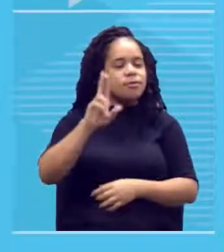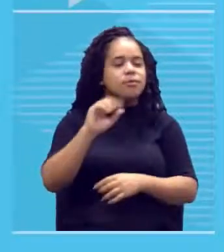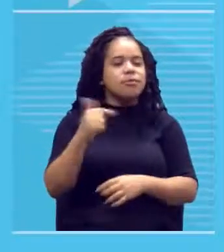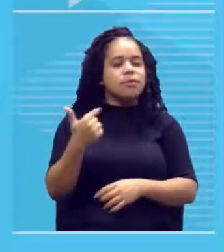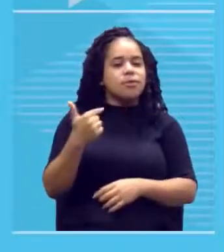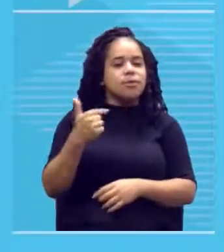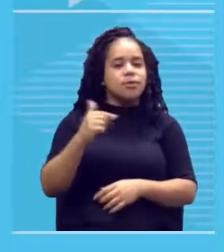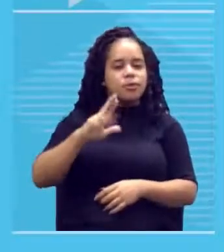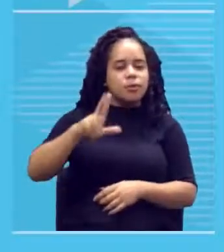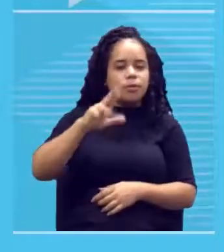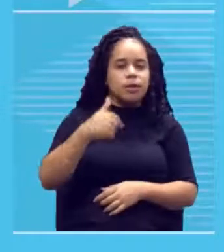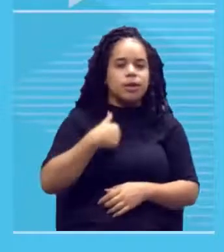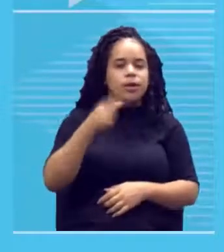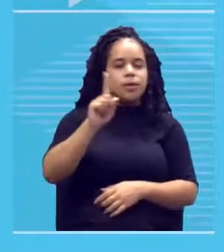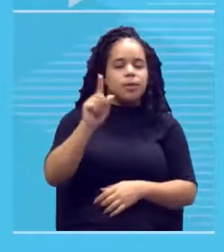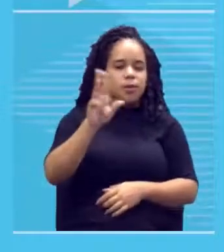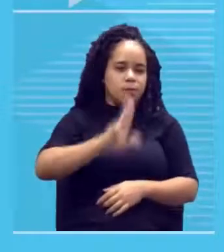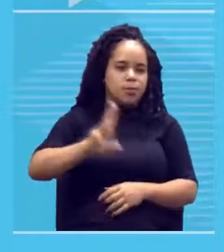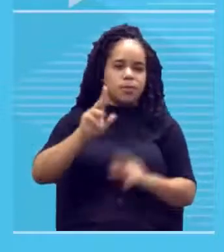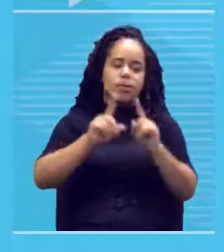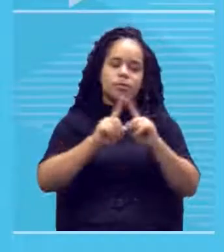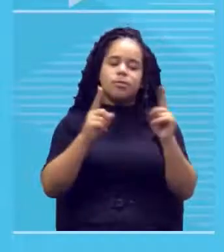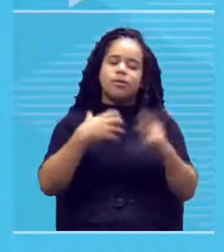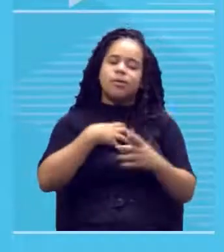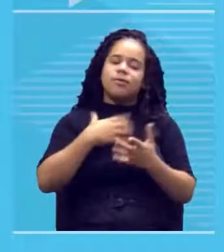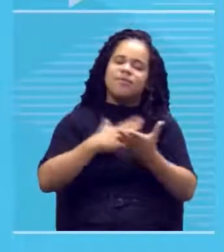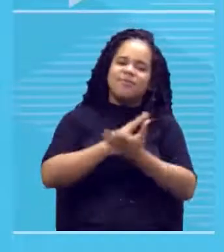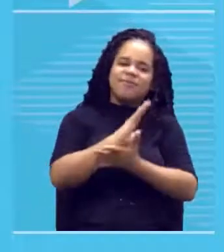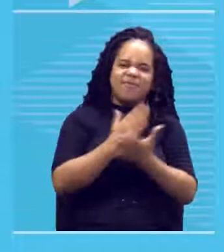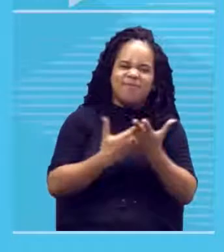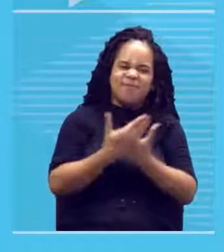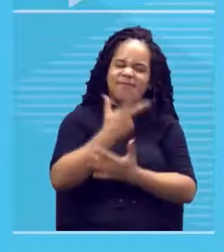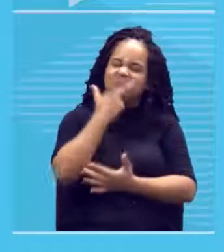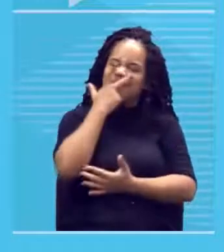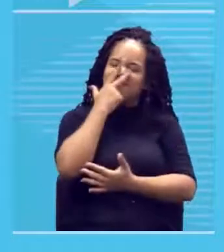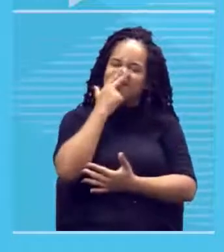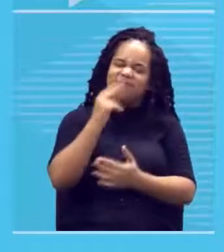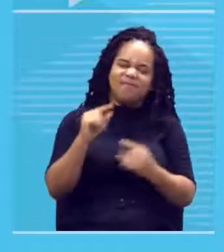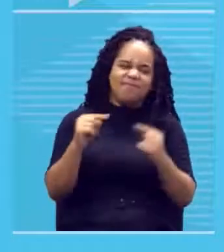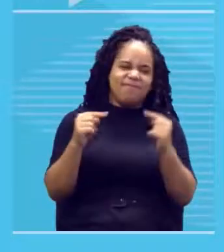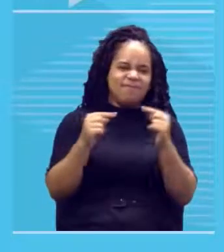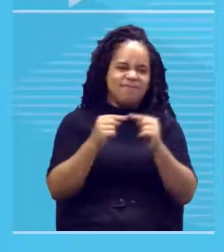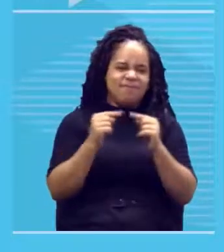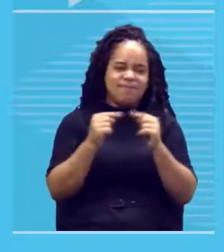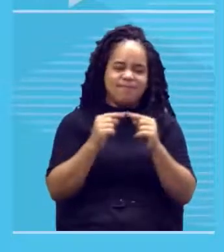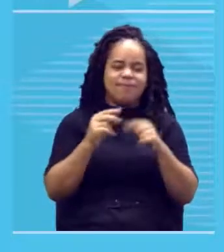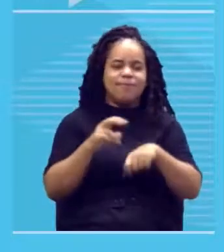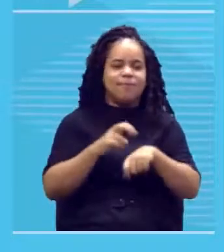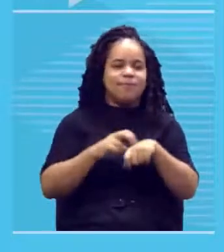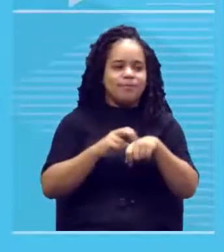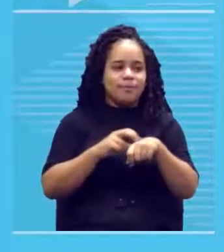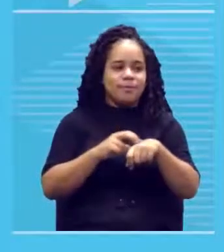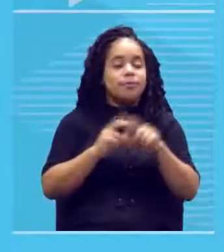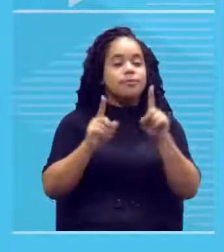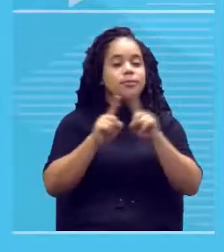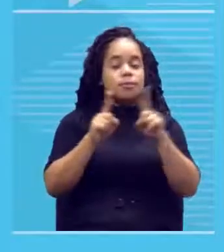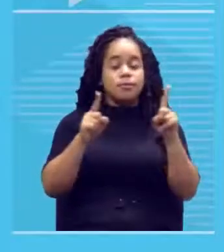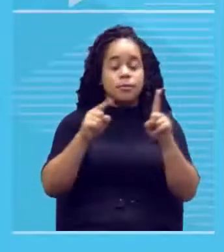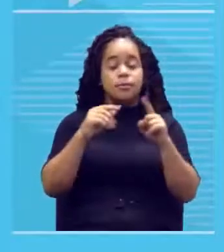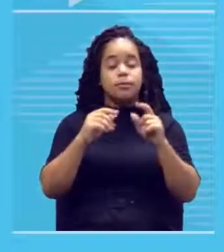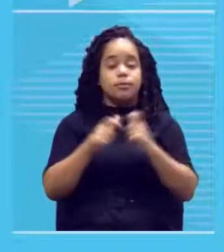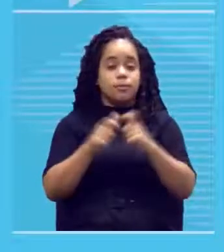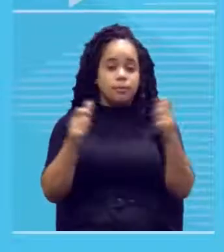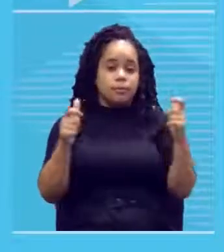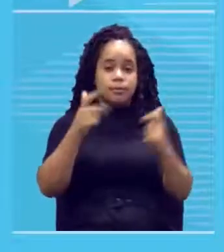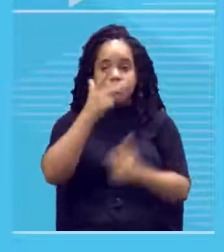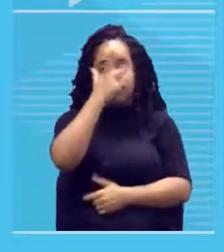fico um pouco incomodado com aquilo. Tipo assim, alguma coisa está errado? Esse verde não está certo aqui, certo? Para a maioria das pessoas,